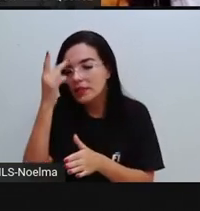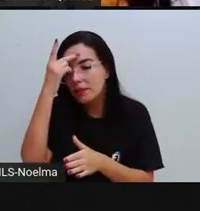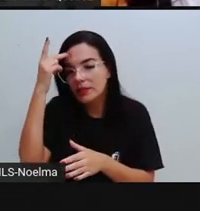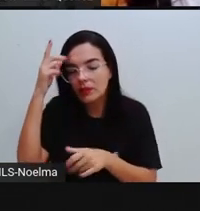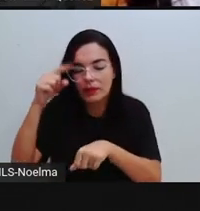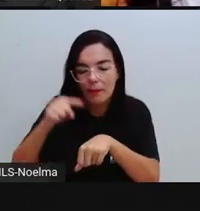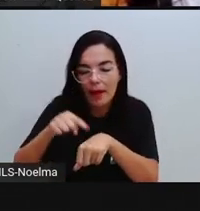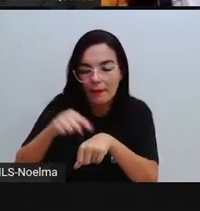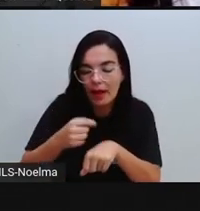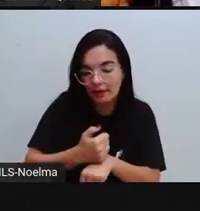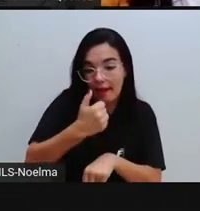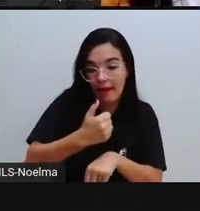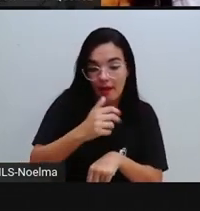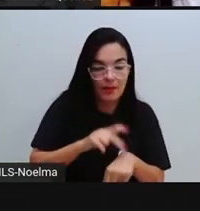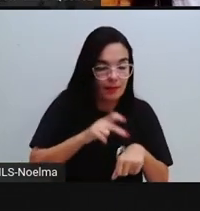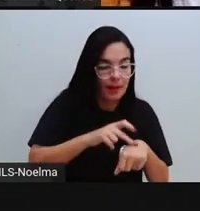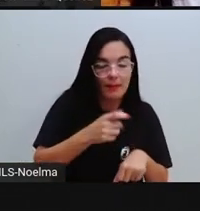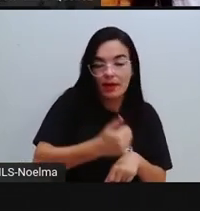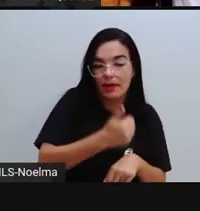jornal,